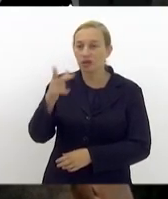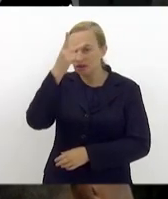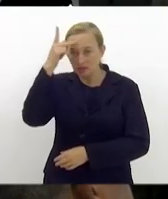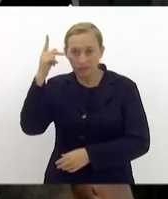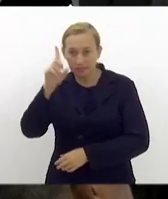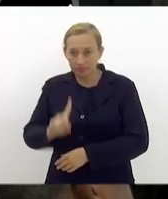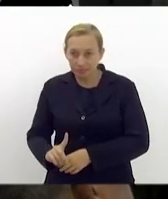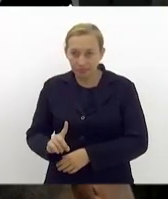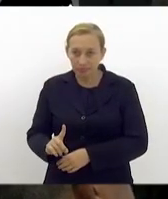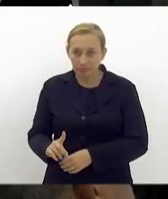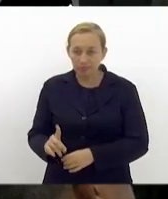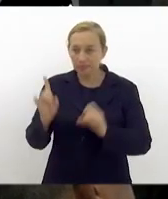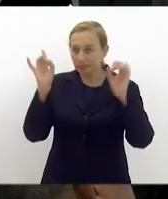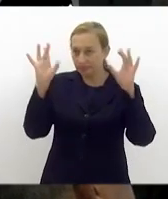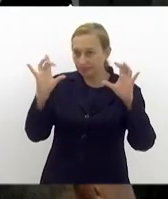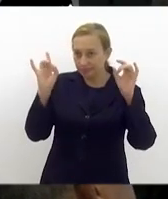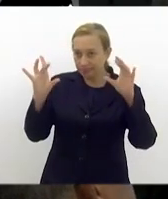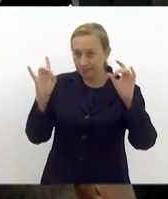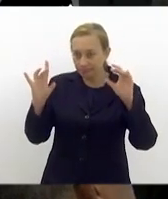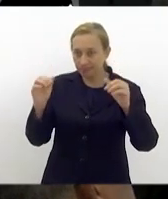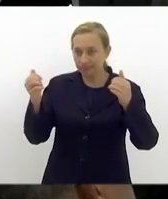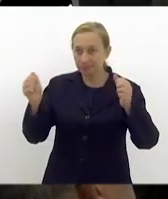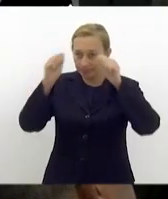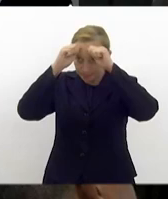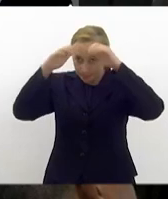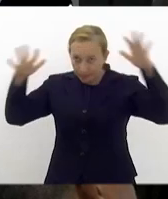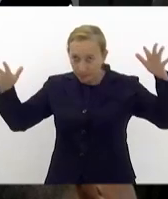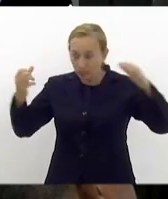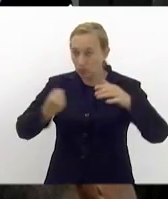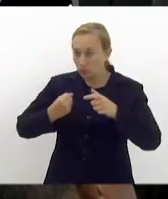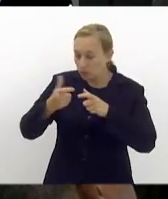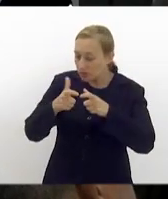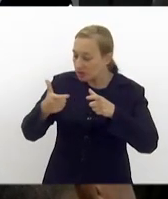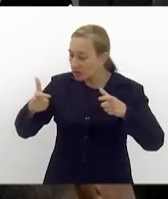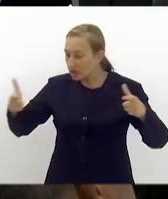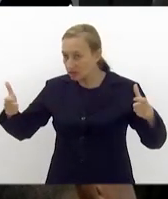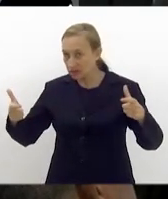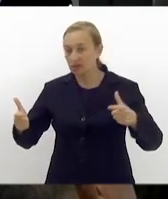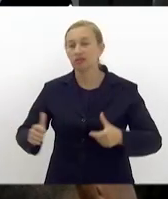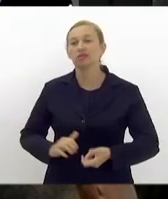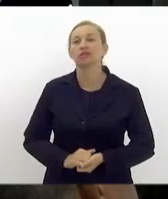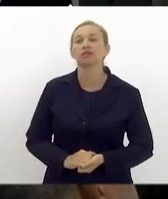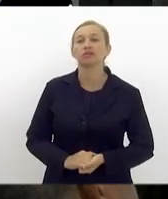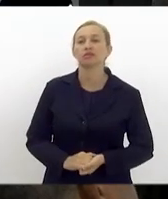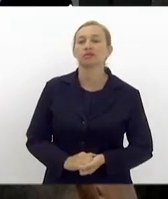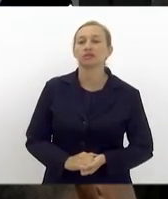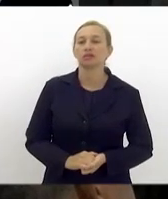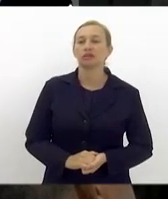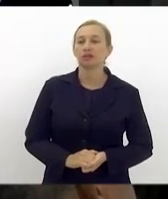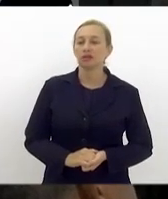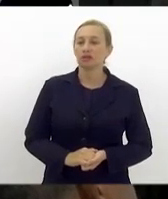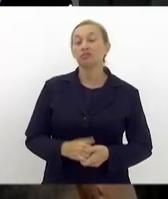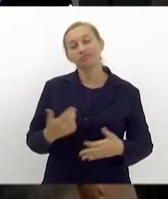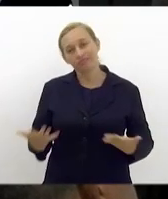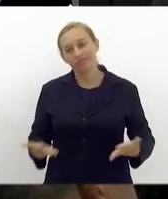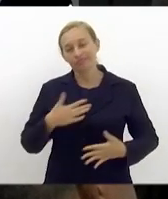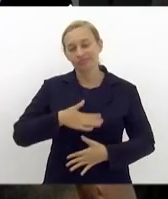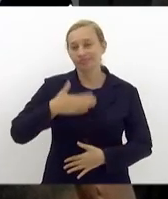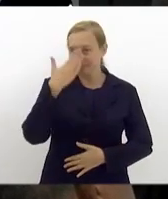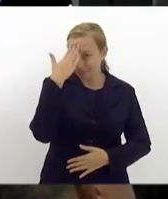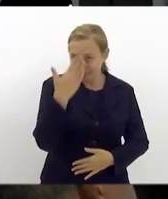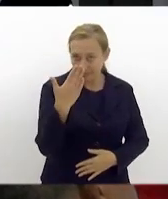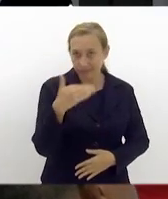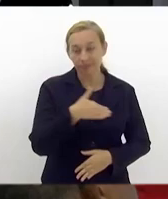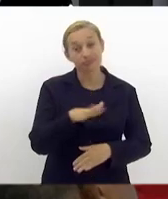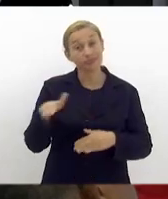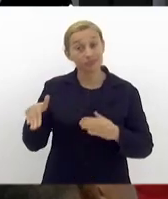especial, a gente fala muito do autismo, porque a demanda é muito alta. sem dúvida. Então, gostaria de agradecer a